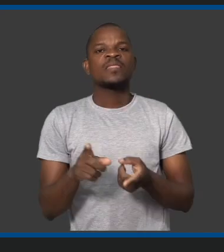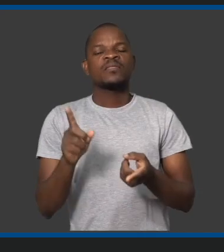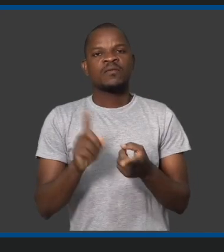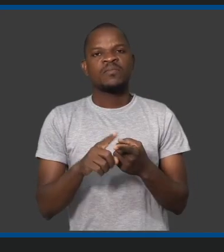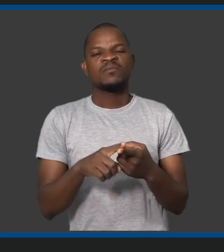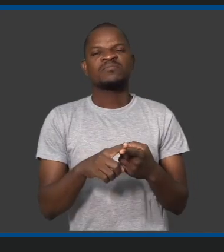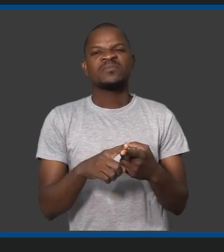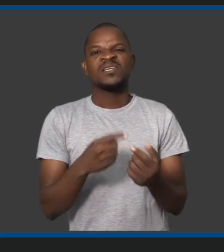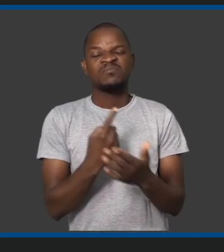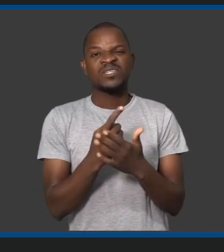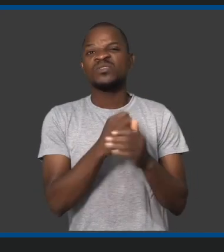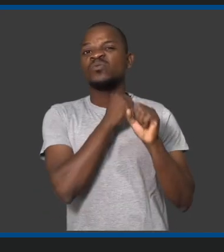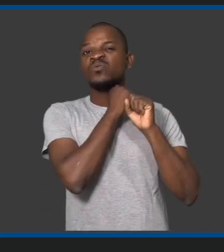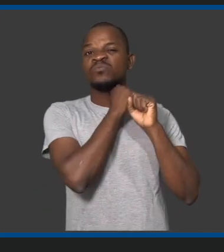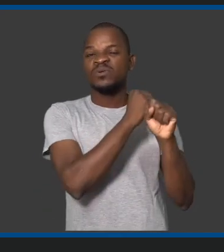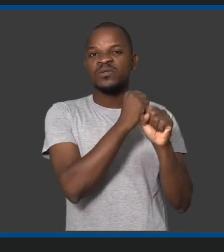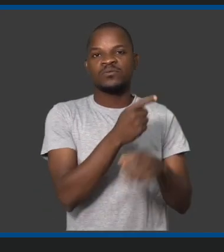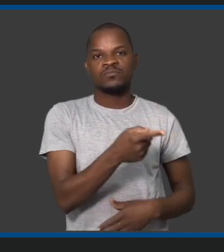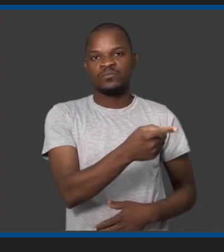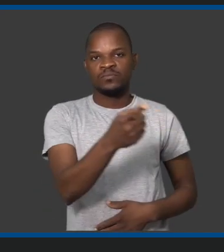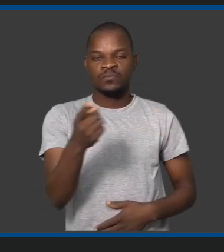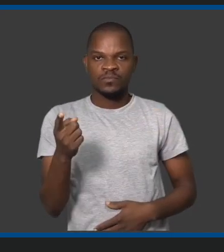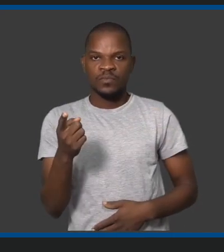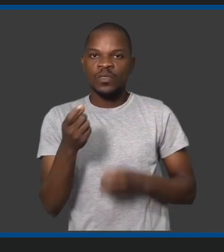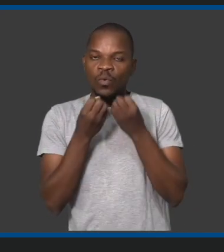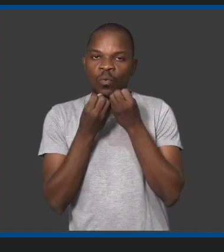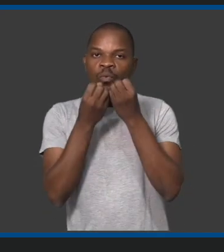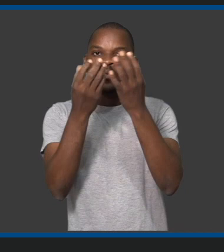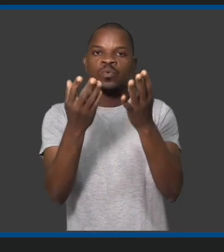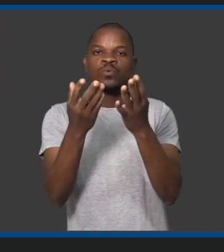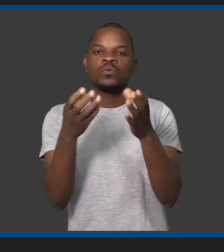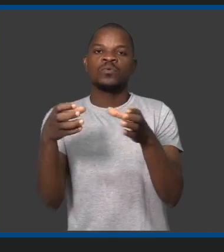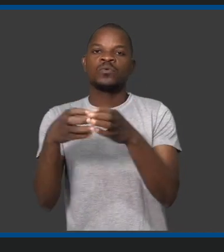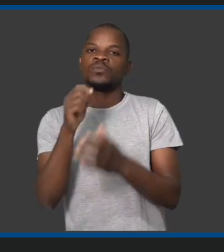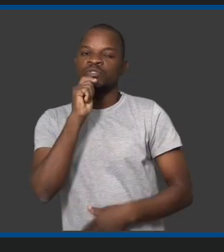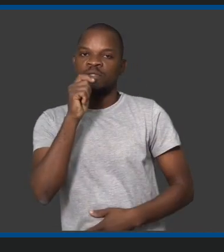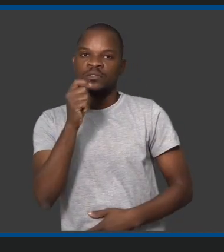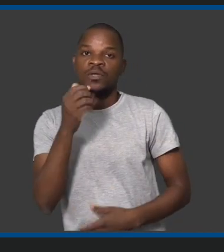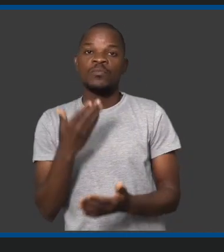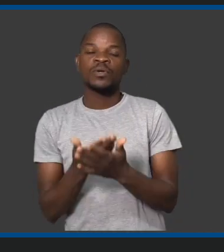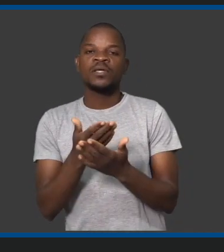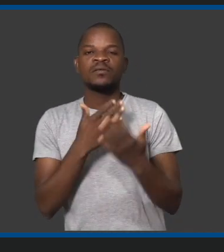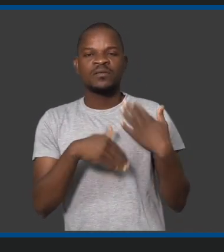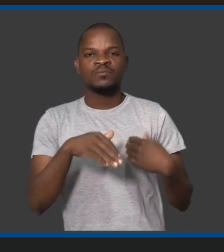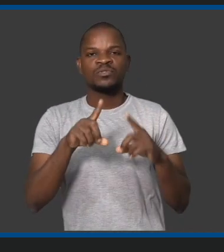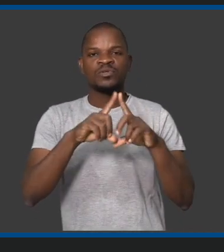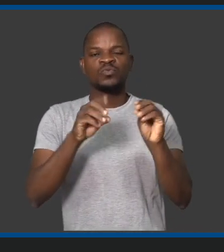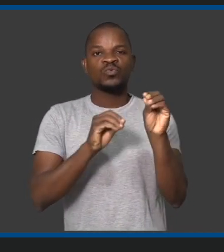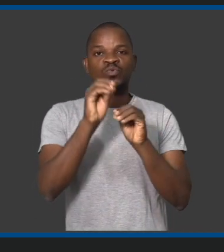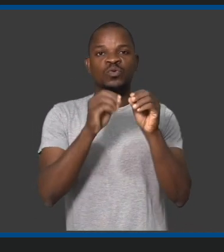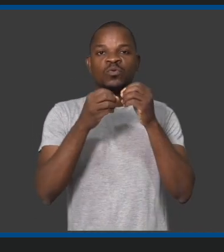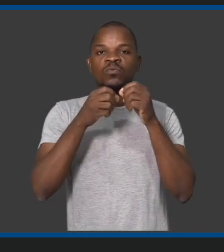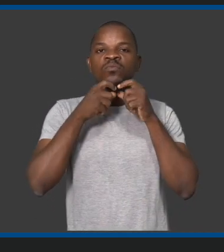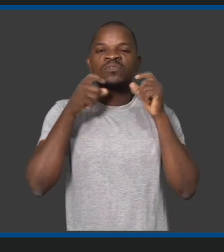obrigatoriamente prestar declarações à comunicação social, porque no fim pretendemos que o produto Moçambola